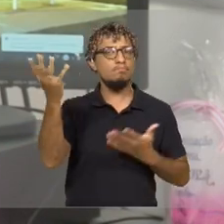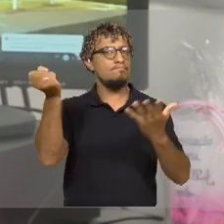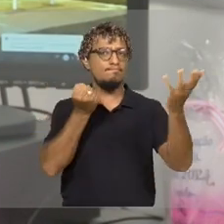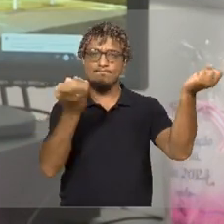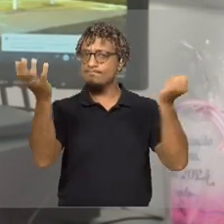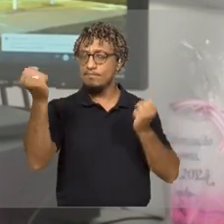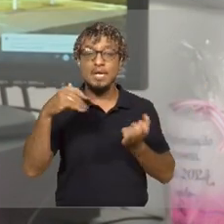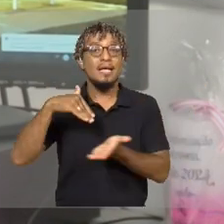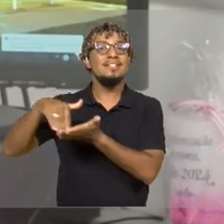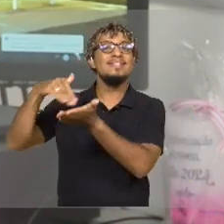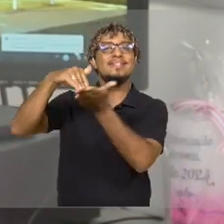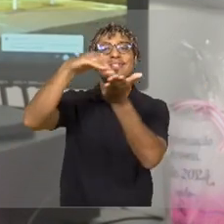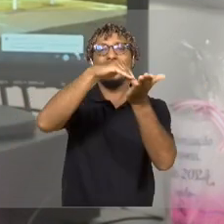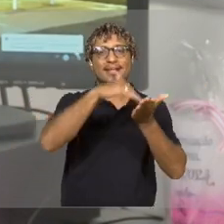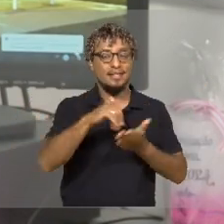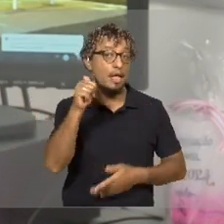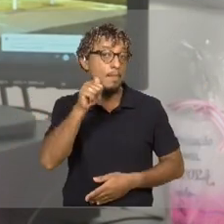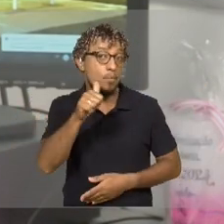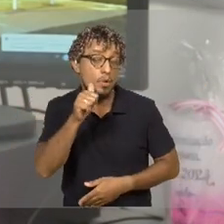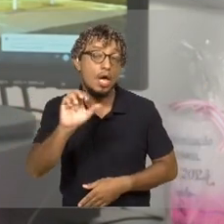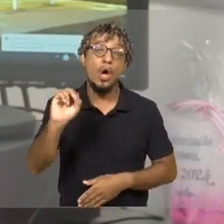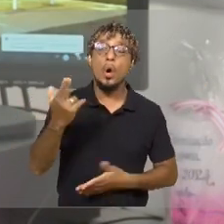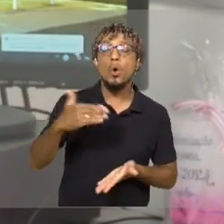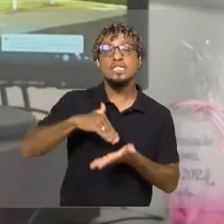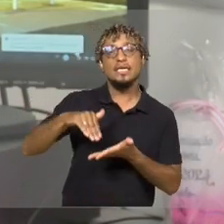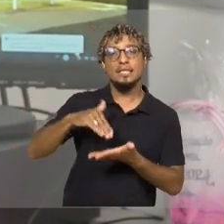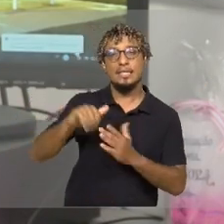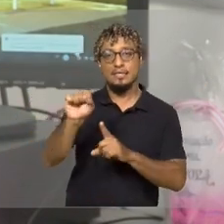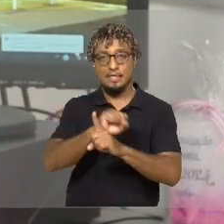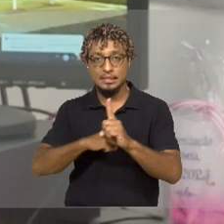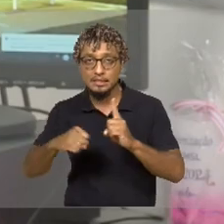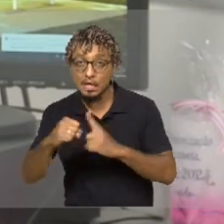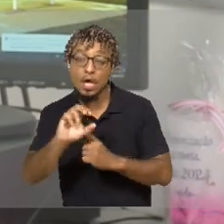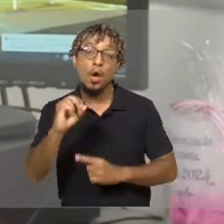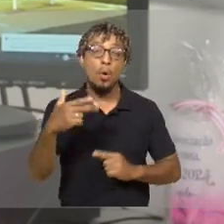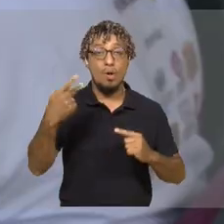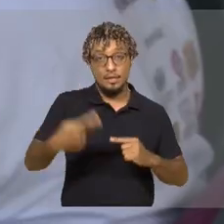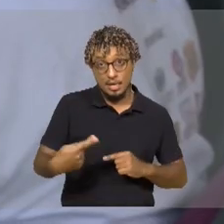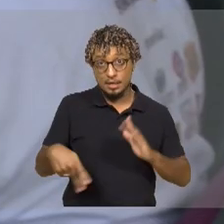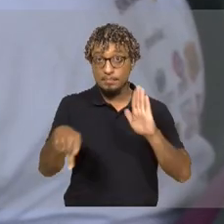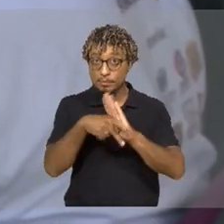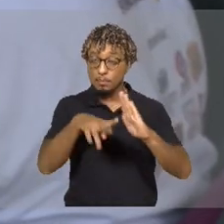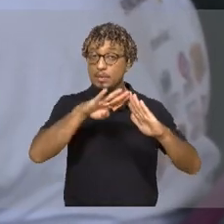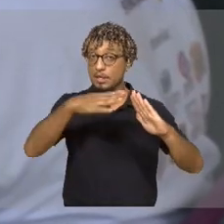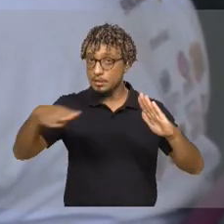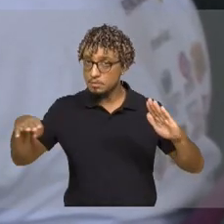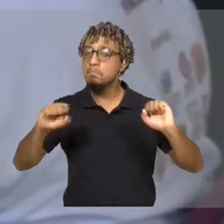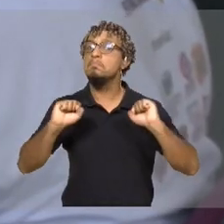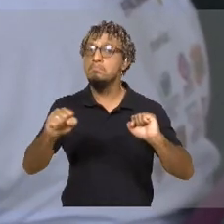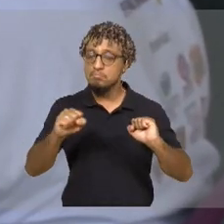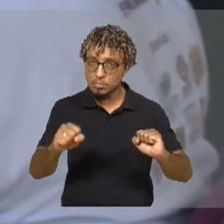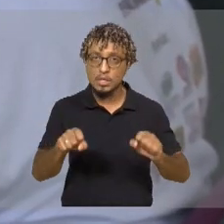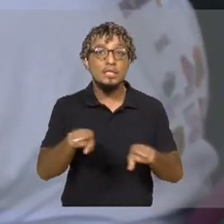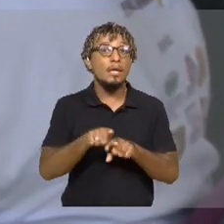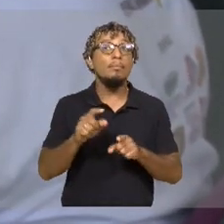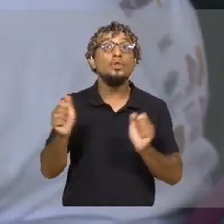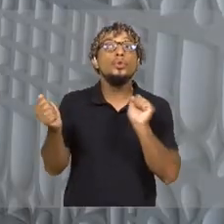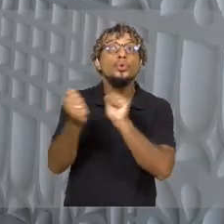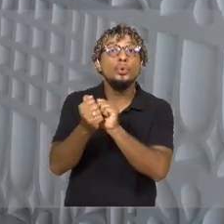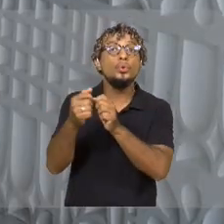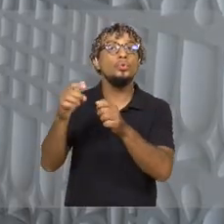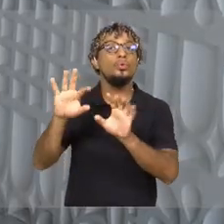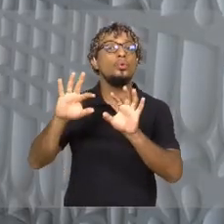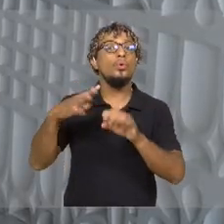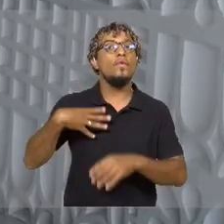pelas secretarias da mulher ou secretarias de assistência ou aqui mesmo pela Casa da Mulher Brasileira. E ela, juntamente com seus filhos,